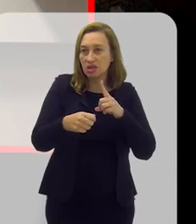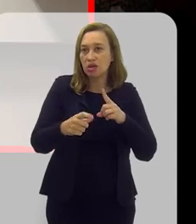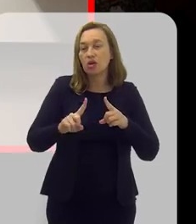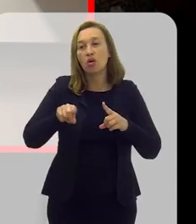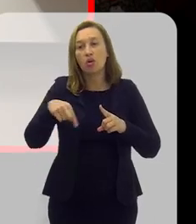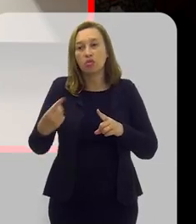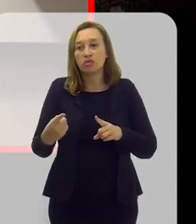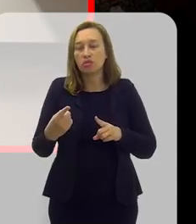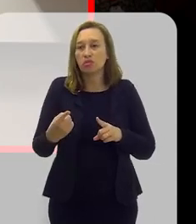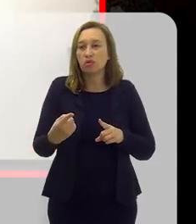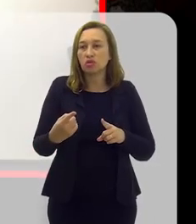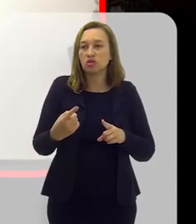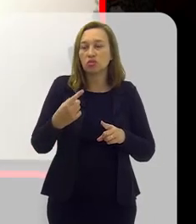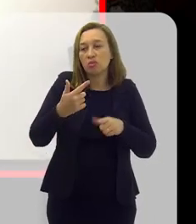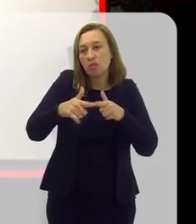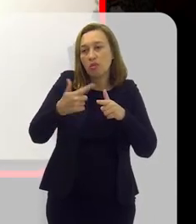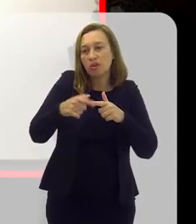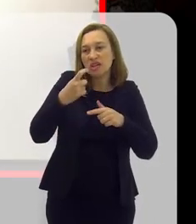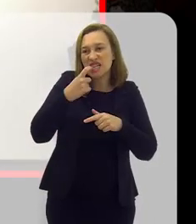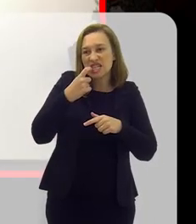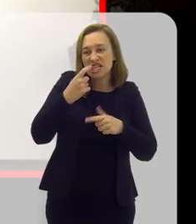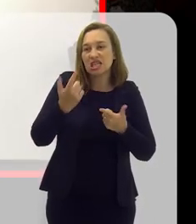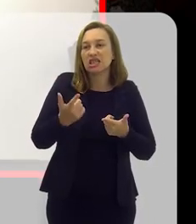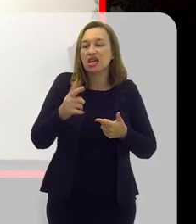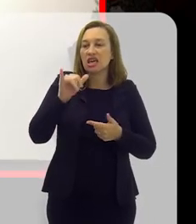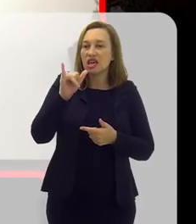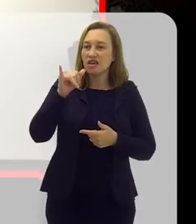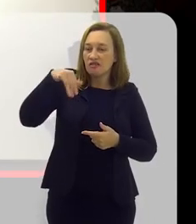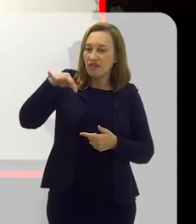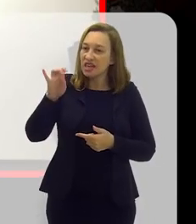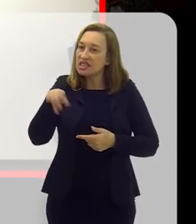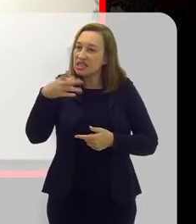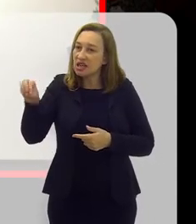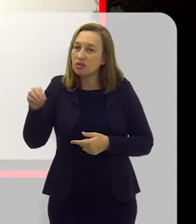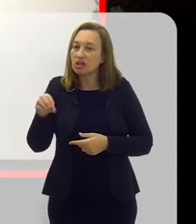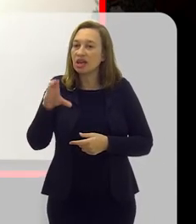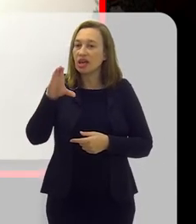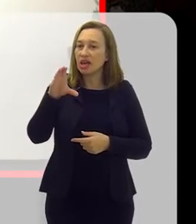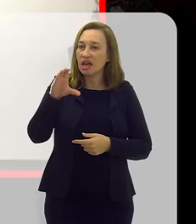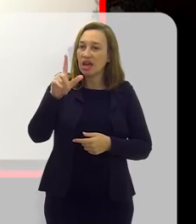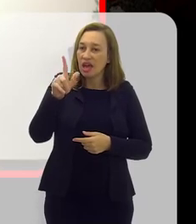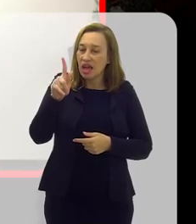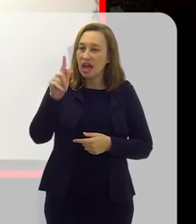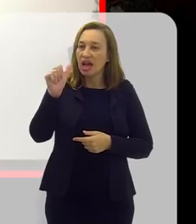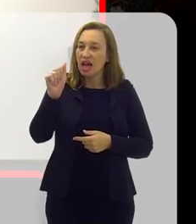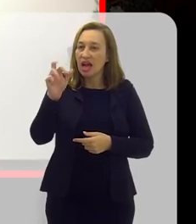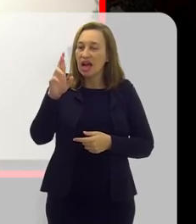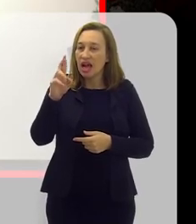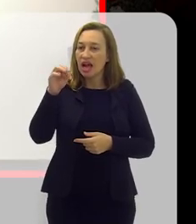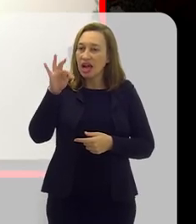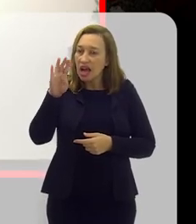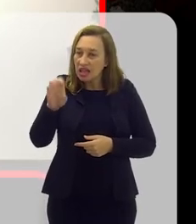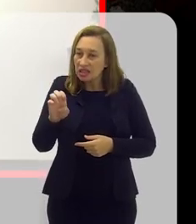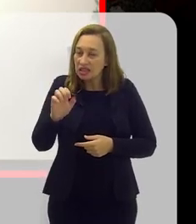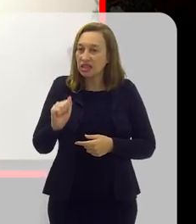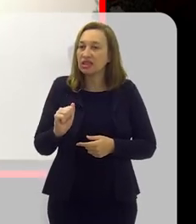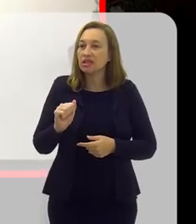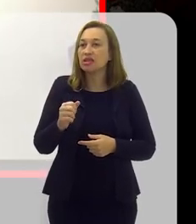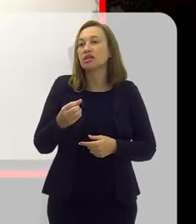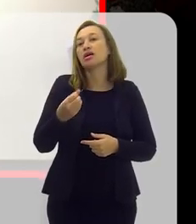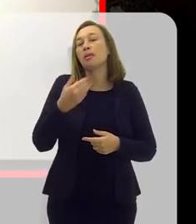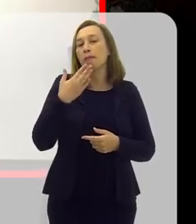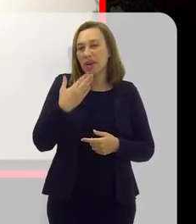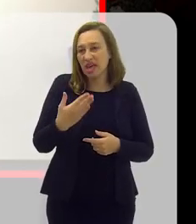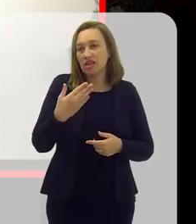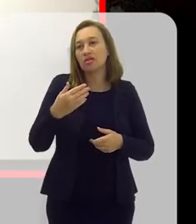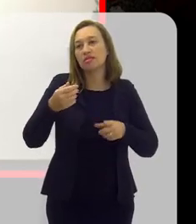Ou após alguma infecção. Então, quando o paciente tem uma infecção importante de garganta, uma estomatite, alguma coisa importante,